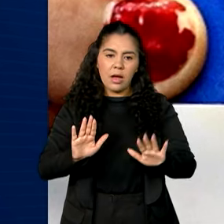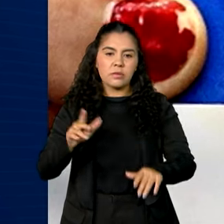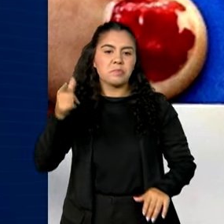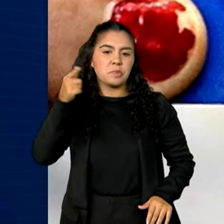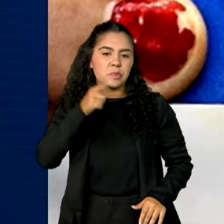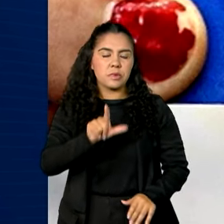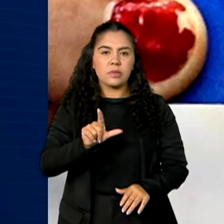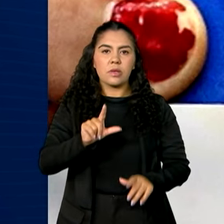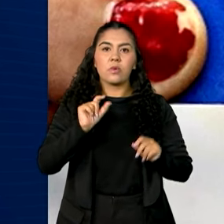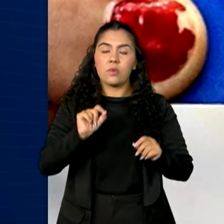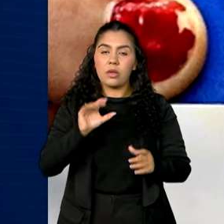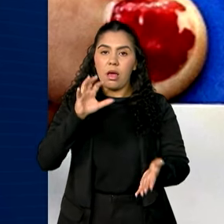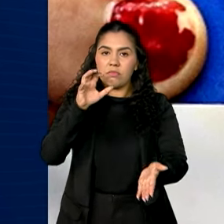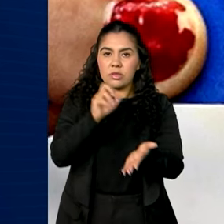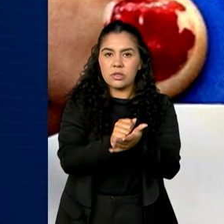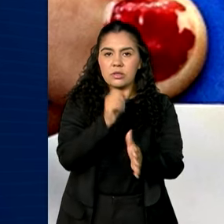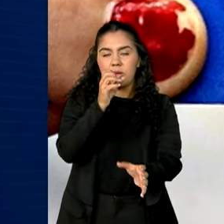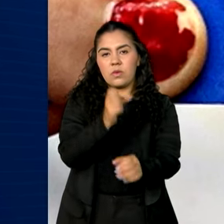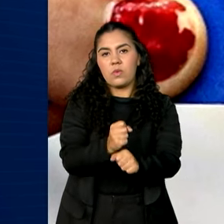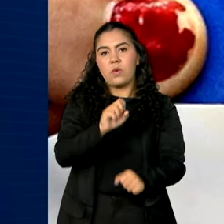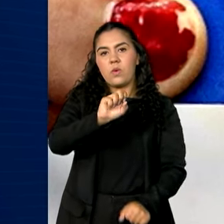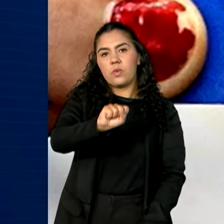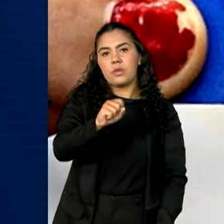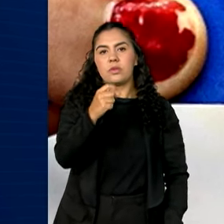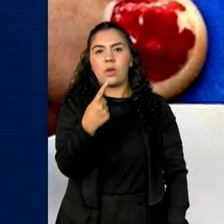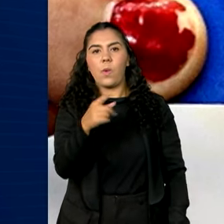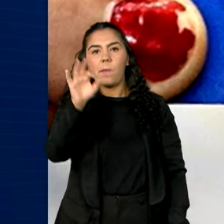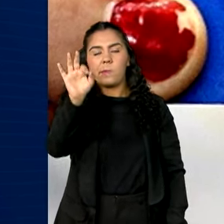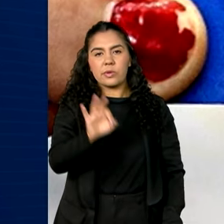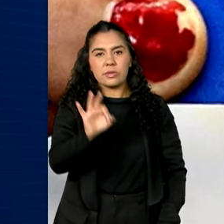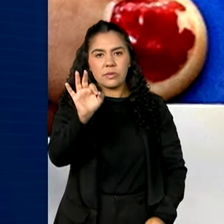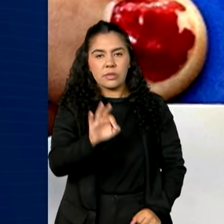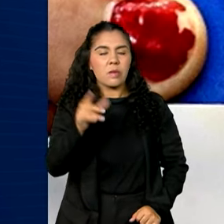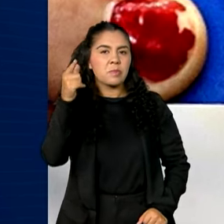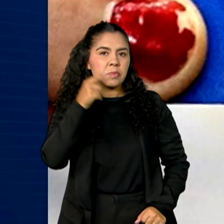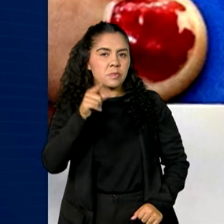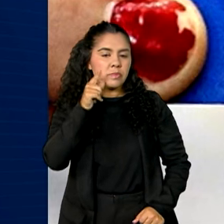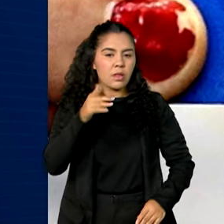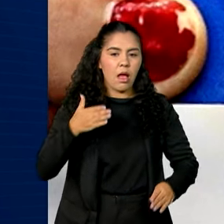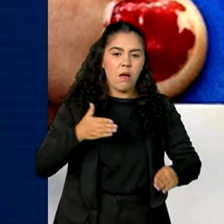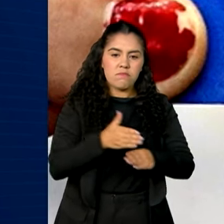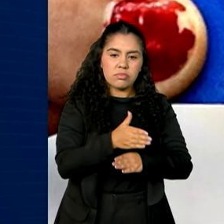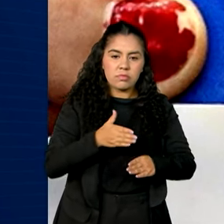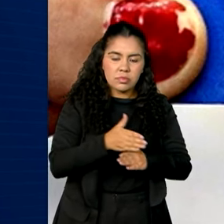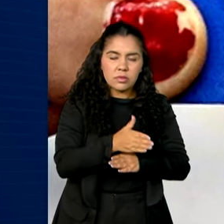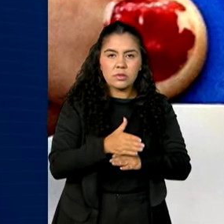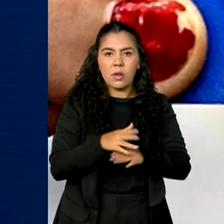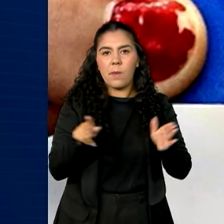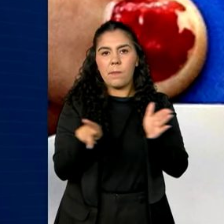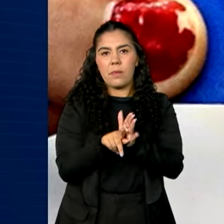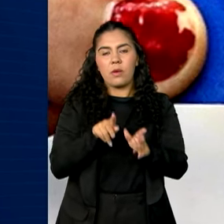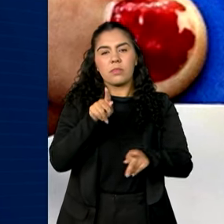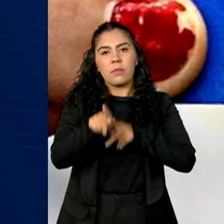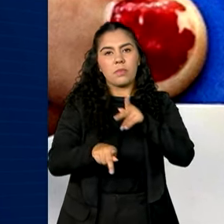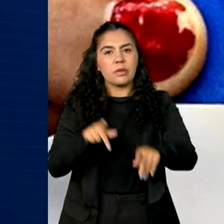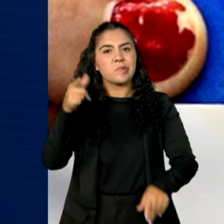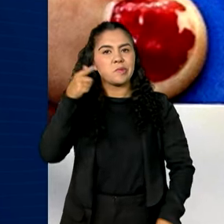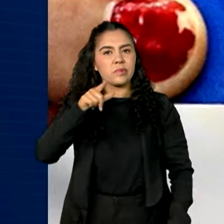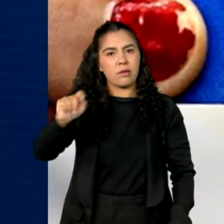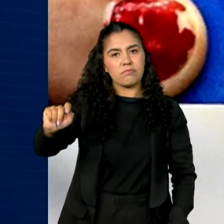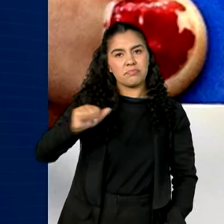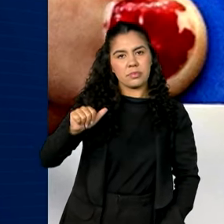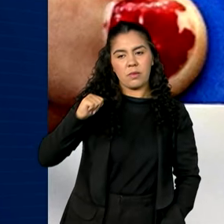registrado 81% de acompanhamento das condicionalidades da população beneficiária.